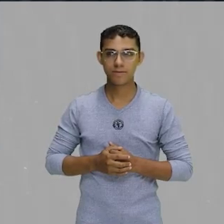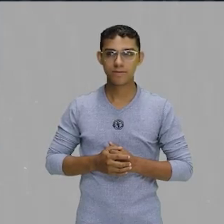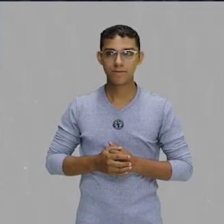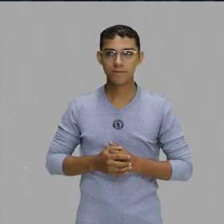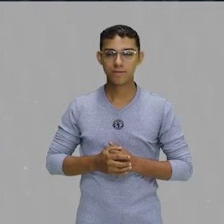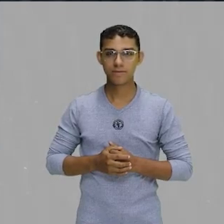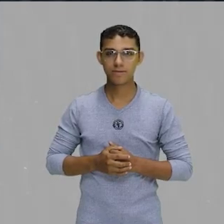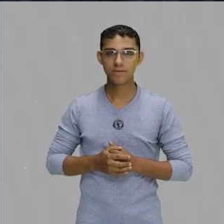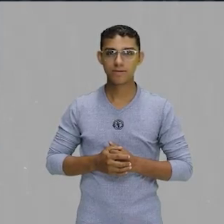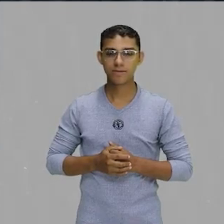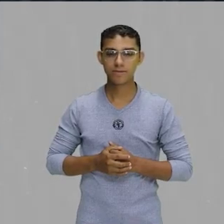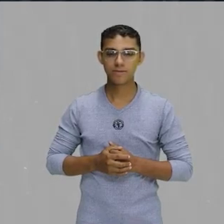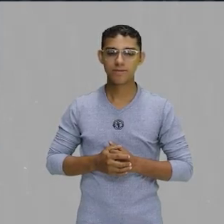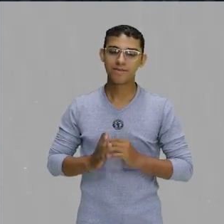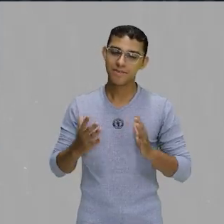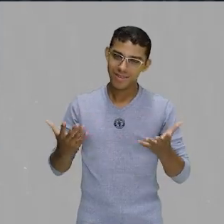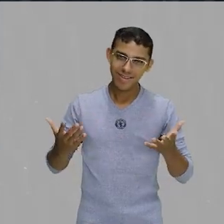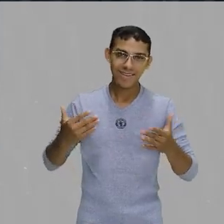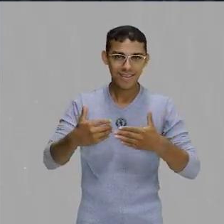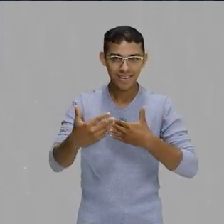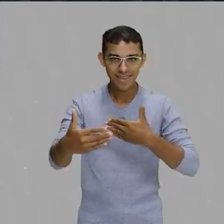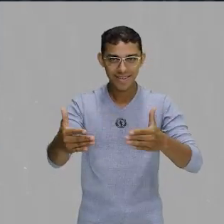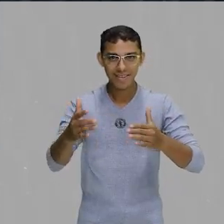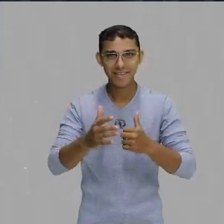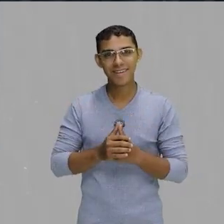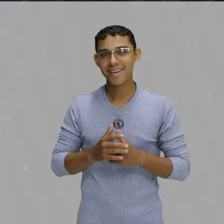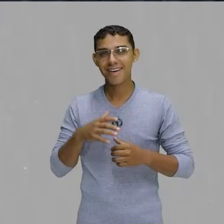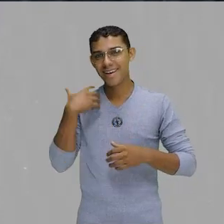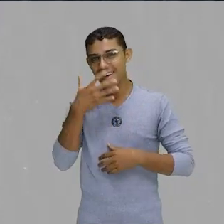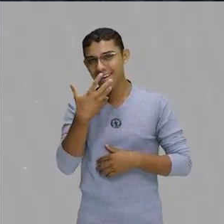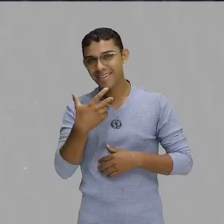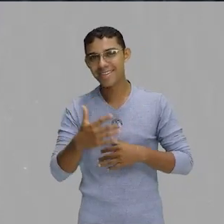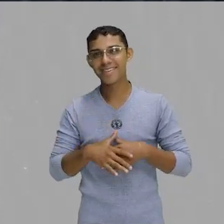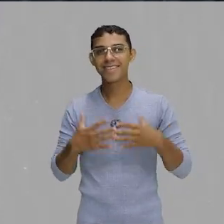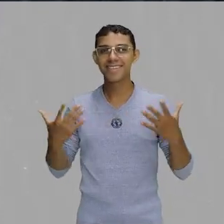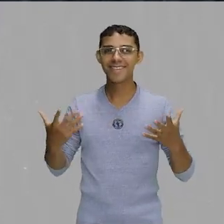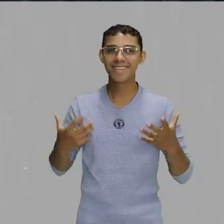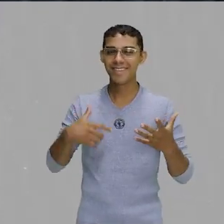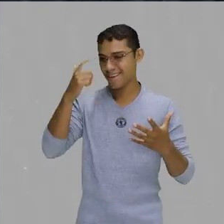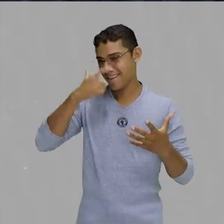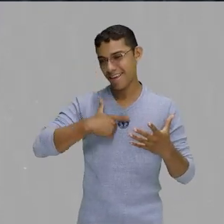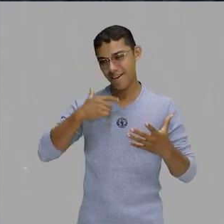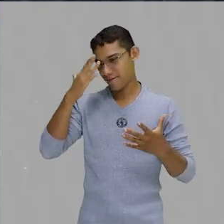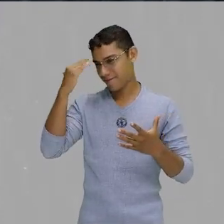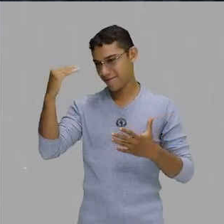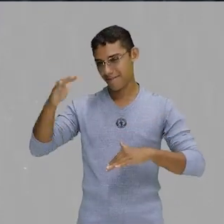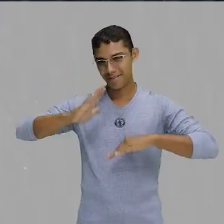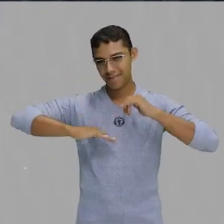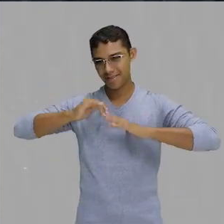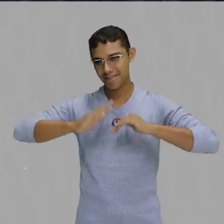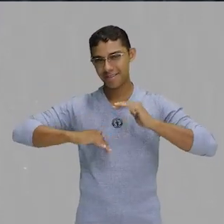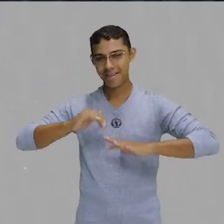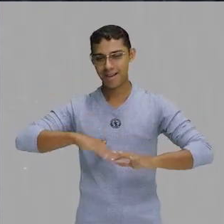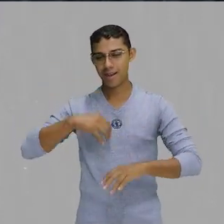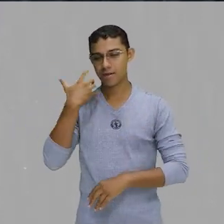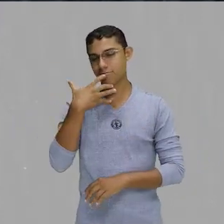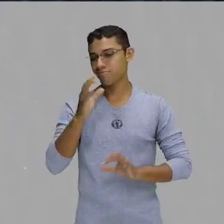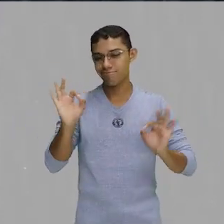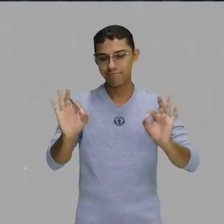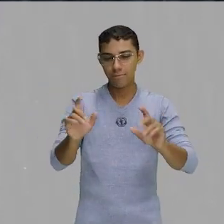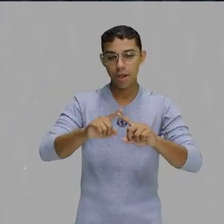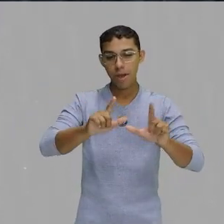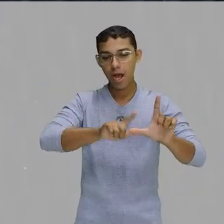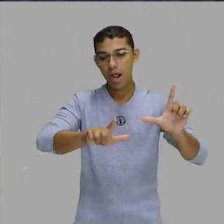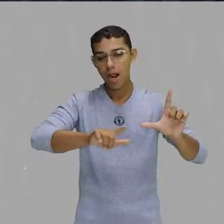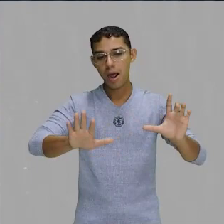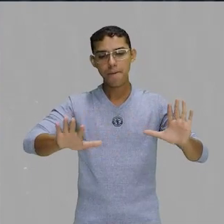E por aí vai, né? Não vou também ficar aqui cantando, que eu estou longe de ser cantora. Mas aqui eu já tenho uma letra um